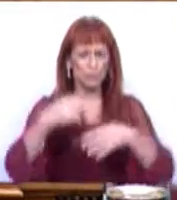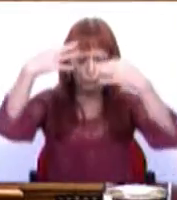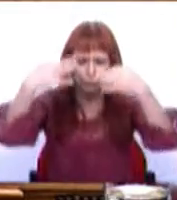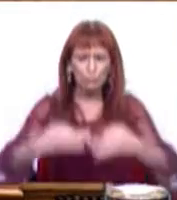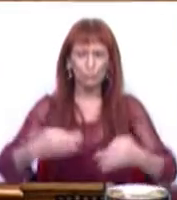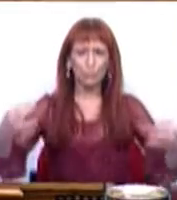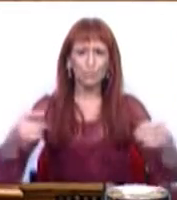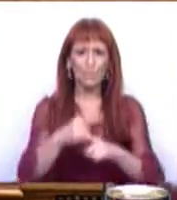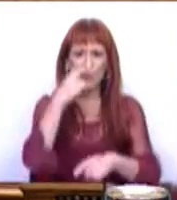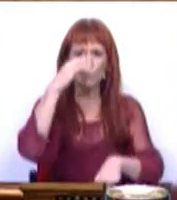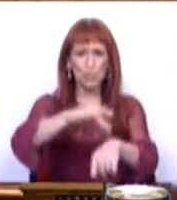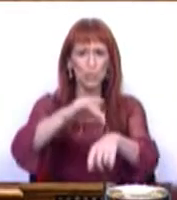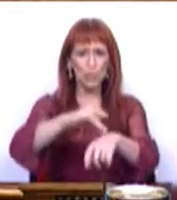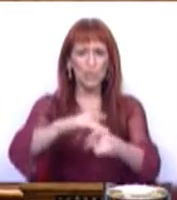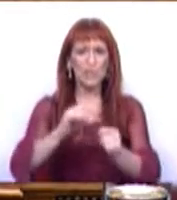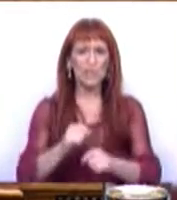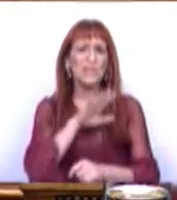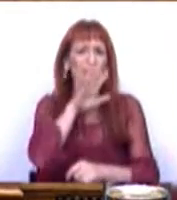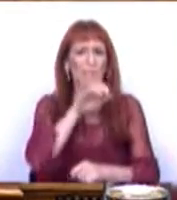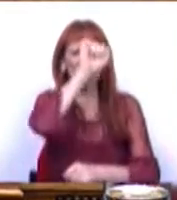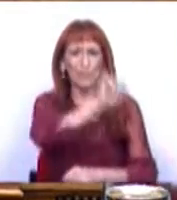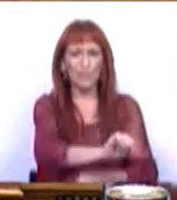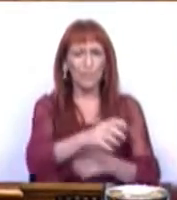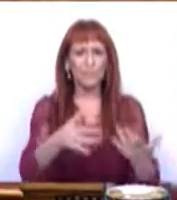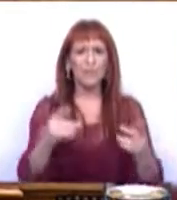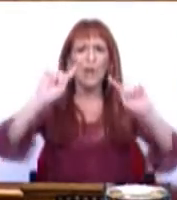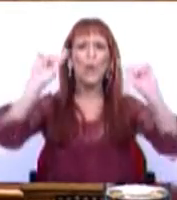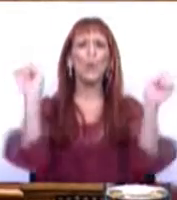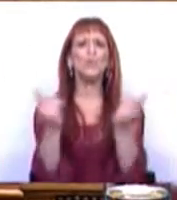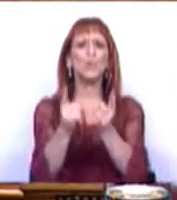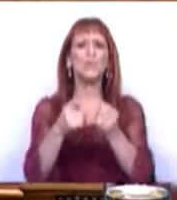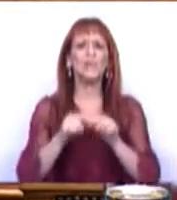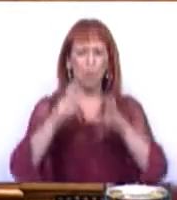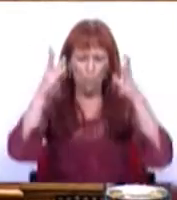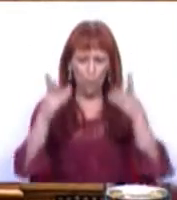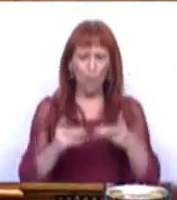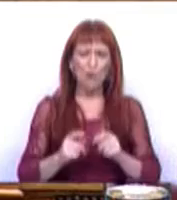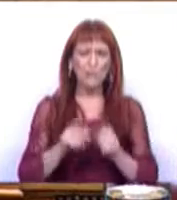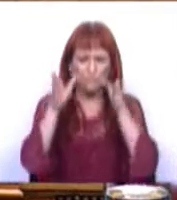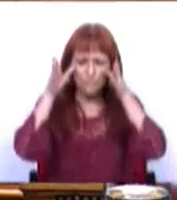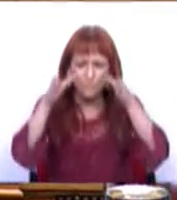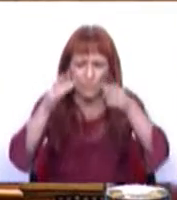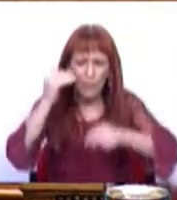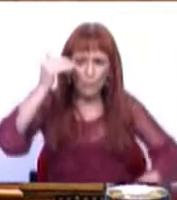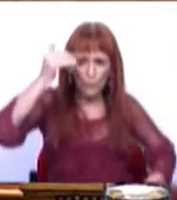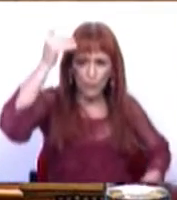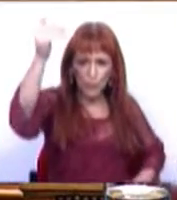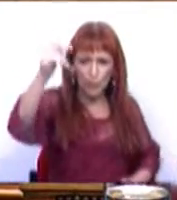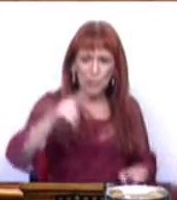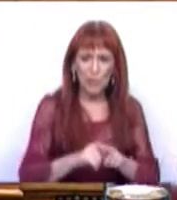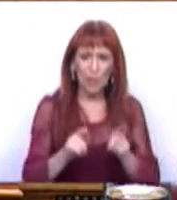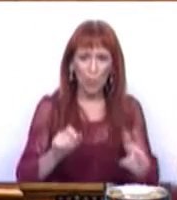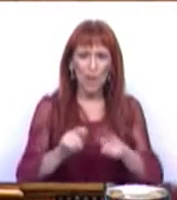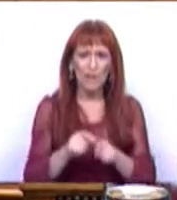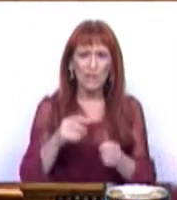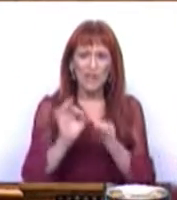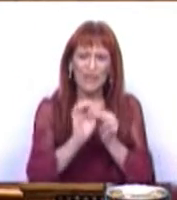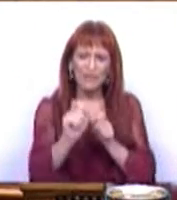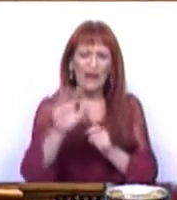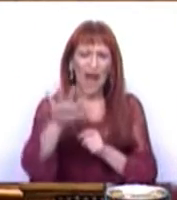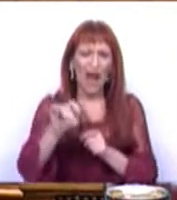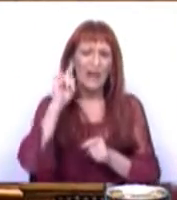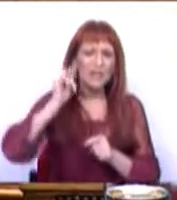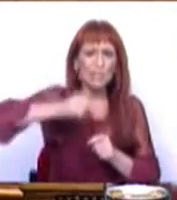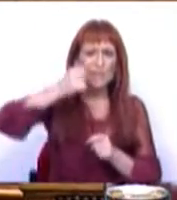dignidade dos doentes e das suas famílias. Resumindo, este é um orçamento virado para o futuro que define áreas prioritárias